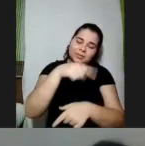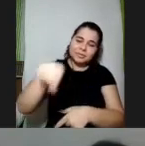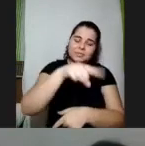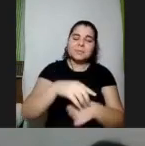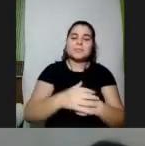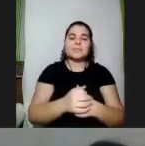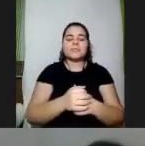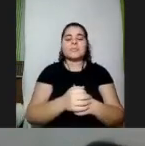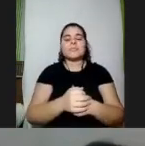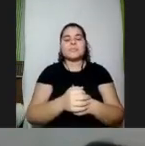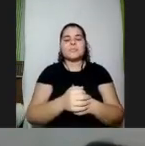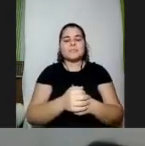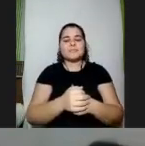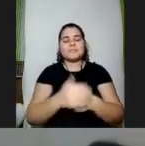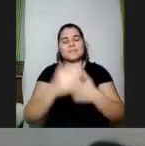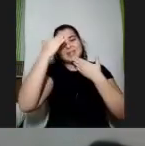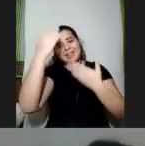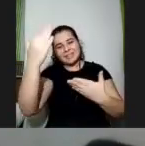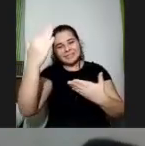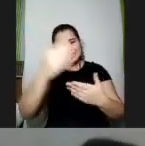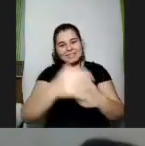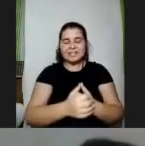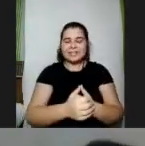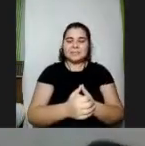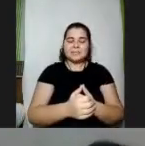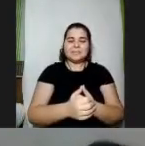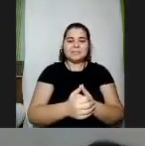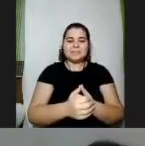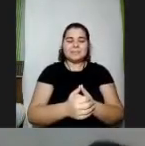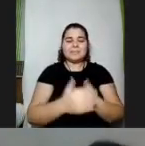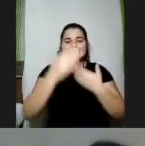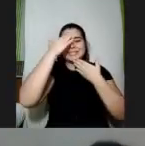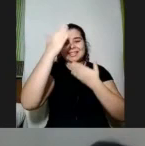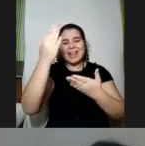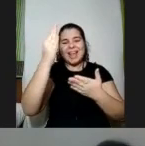sempre à disposição obrigada obrigada gente